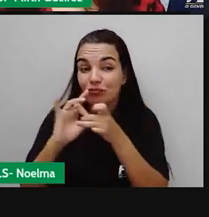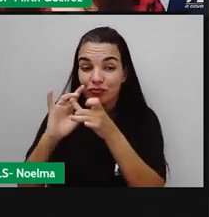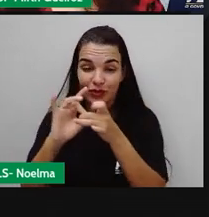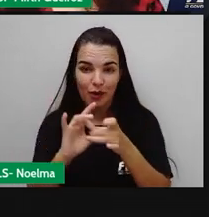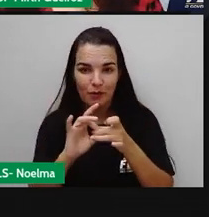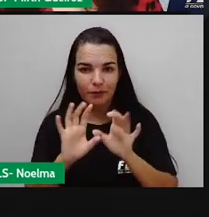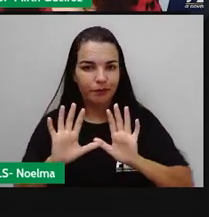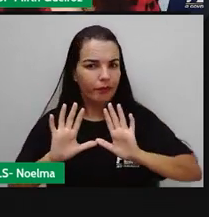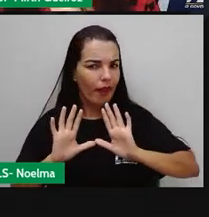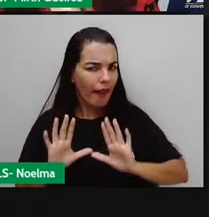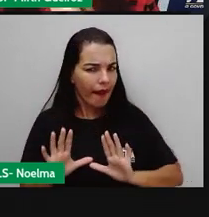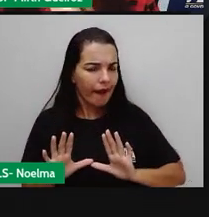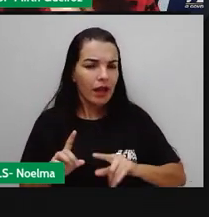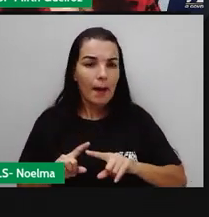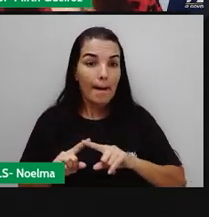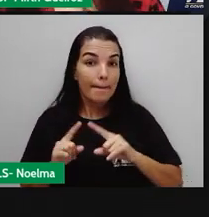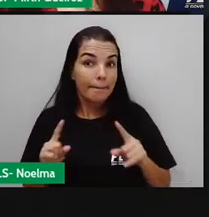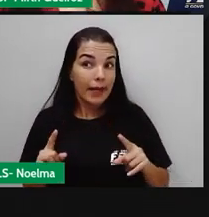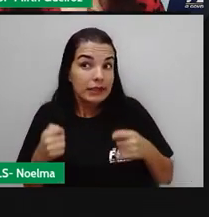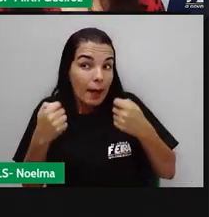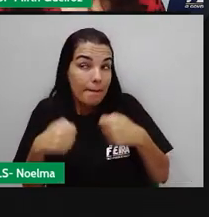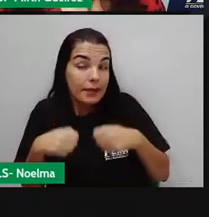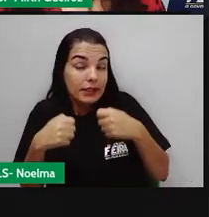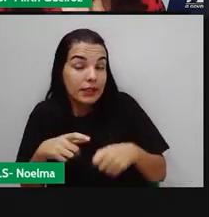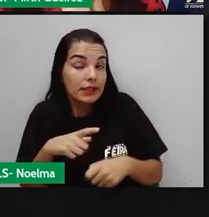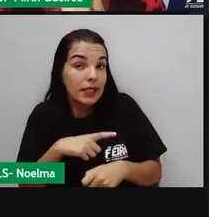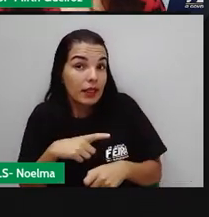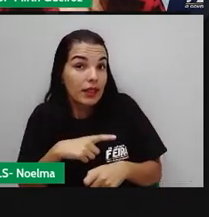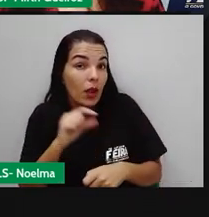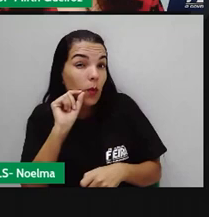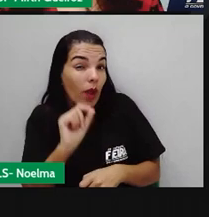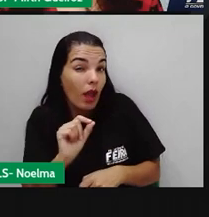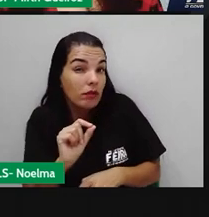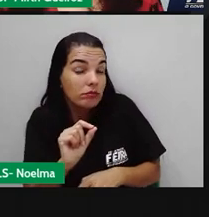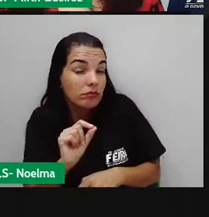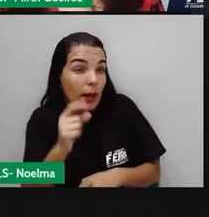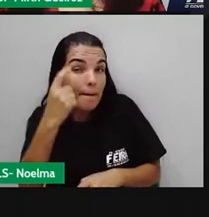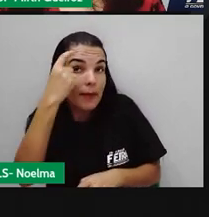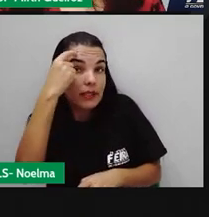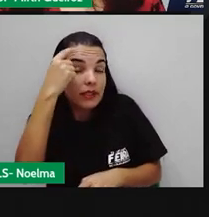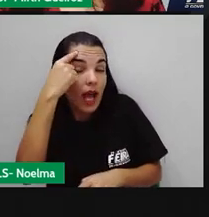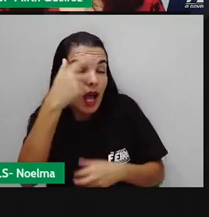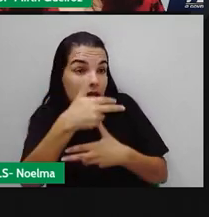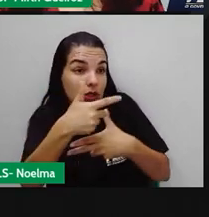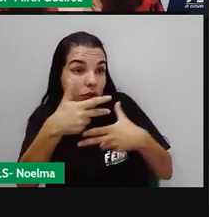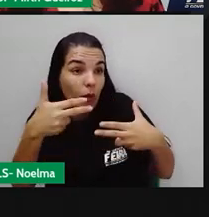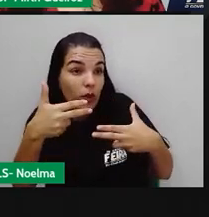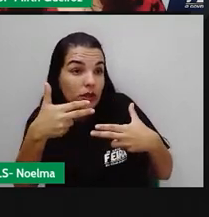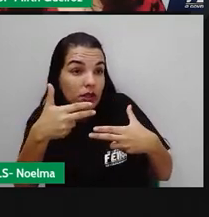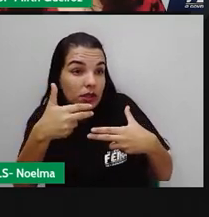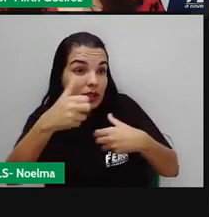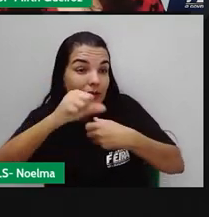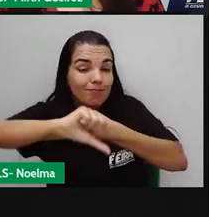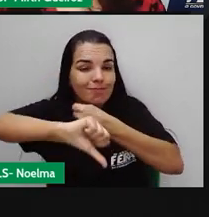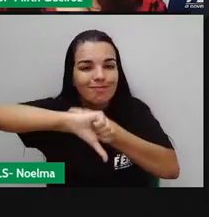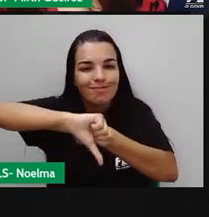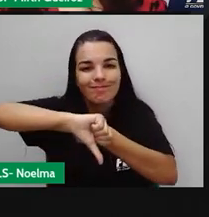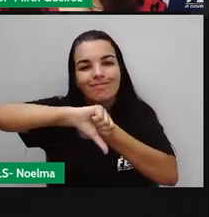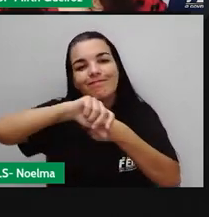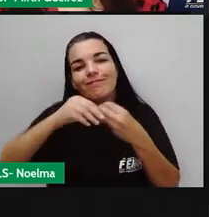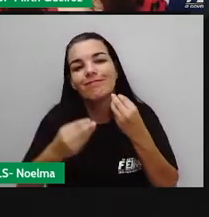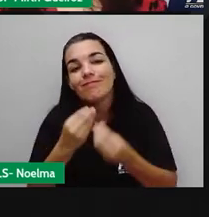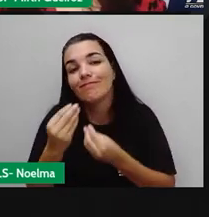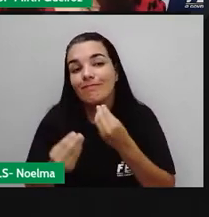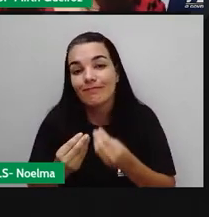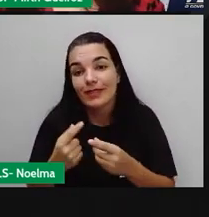tudo que é típico das festas juninas é necessariamente positivo. E é sobre isso que nós iremos falar hoje. Isso